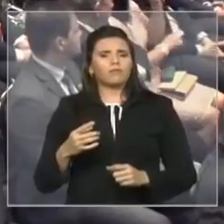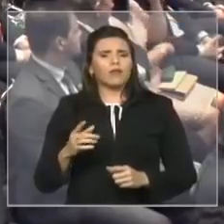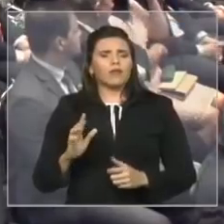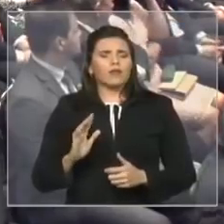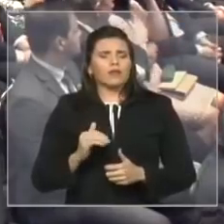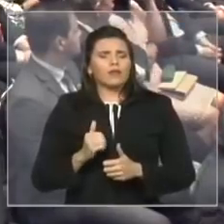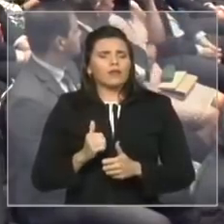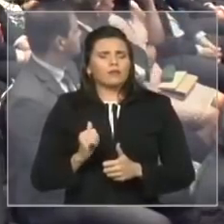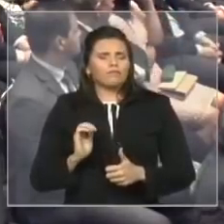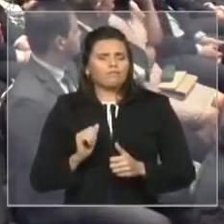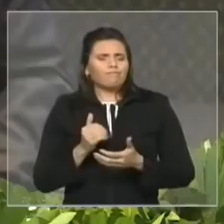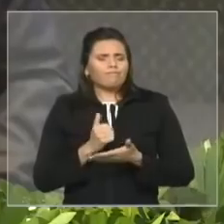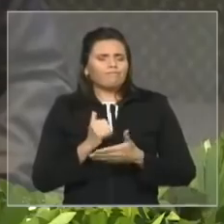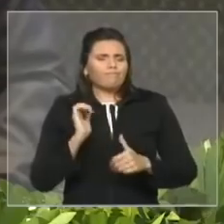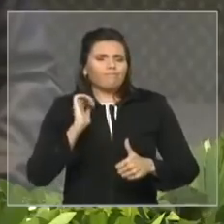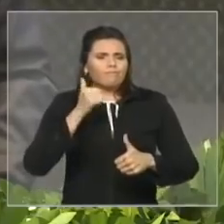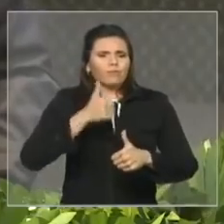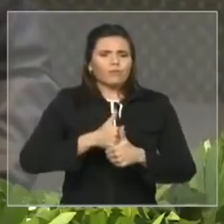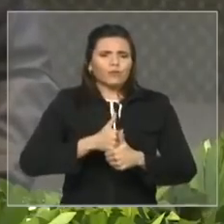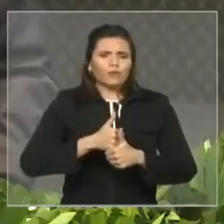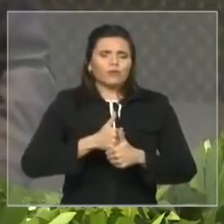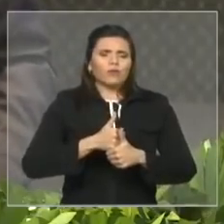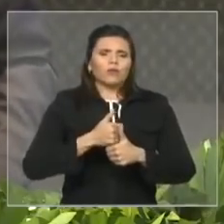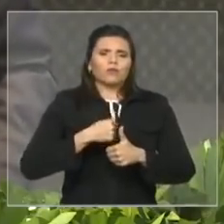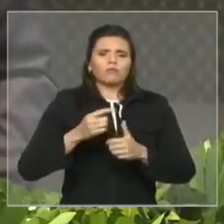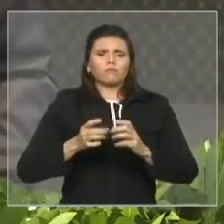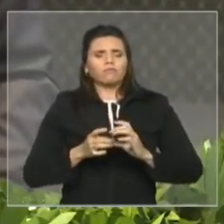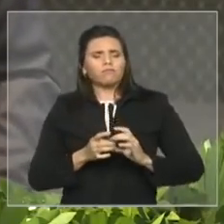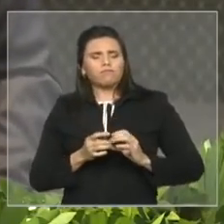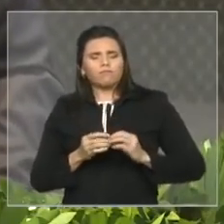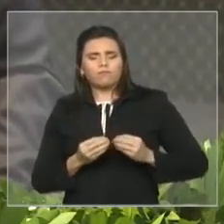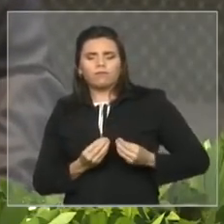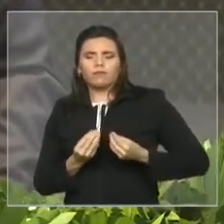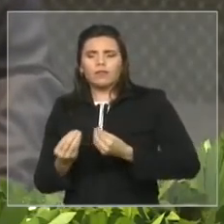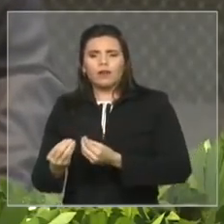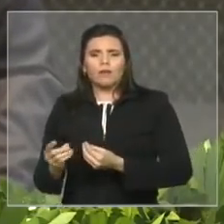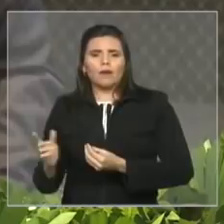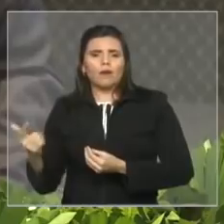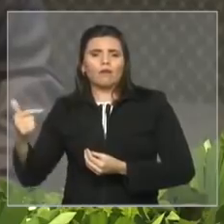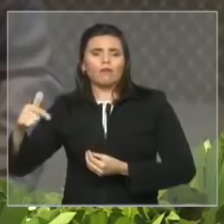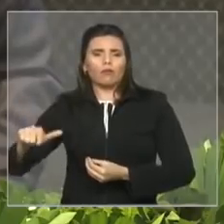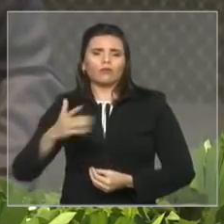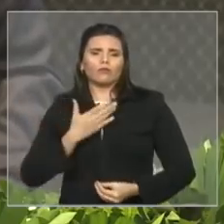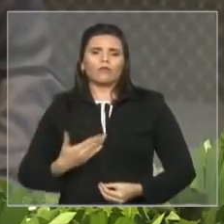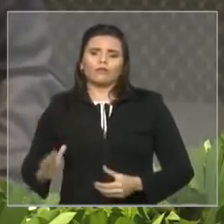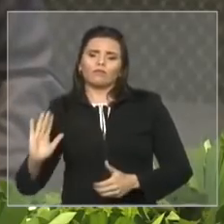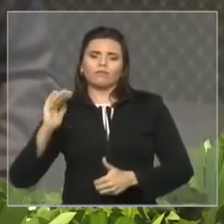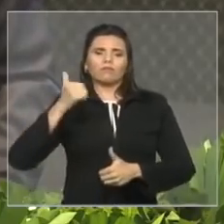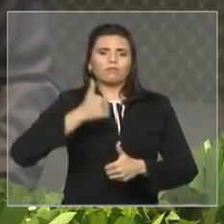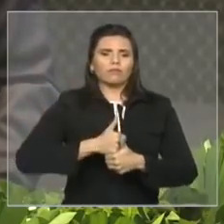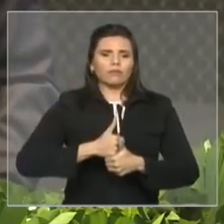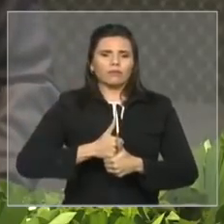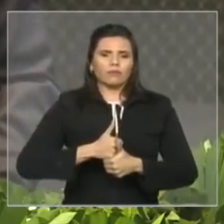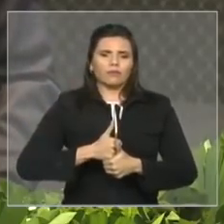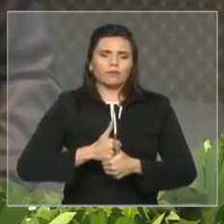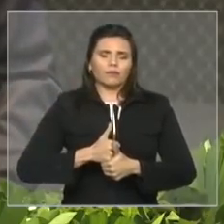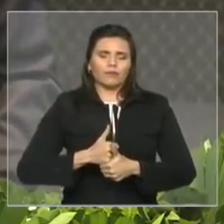E o terceiro compromisso, também extremamente atual, embora tão antigo,